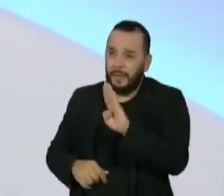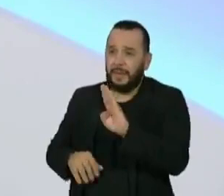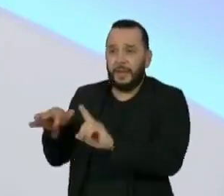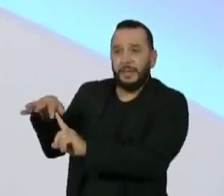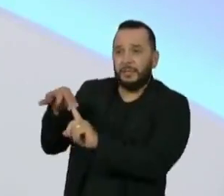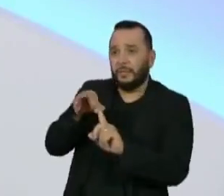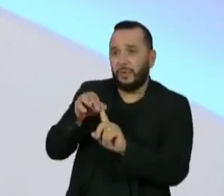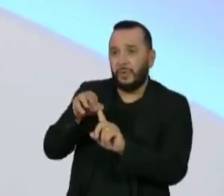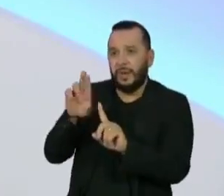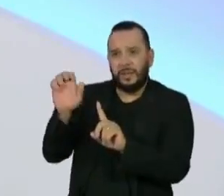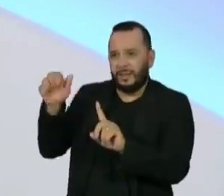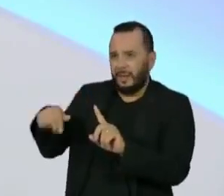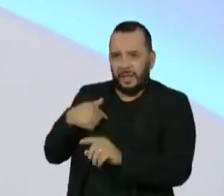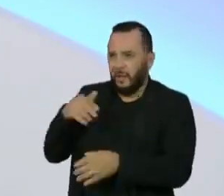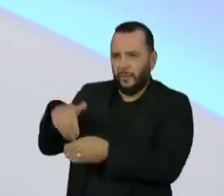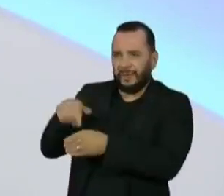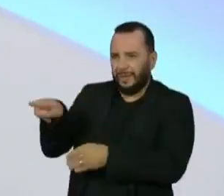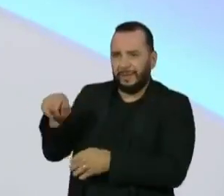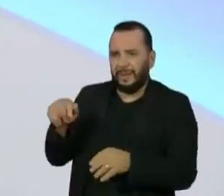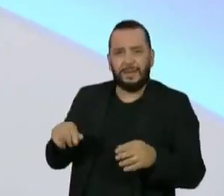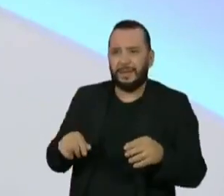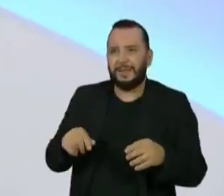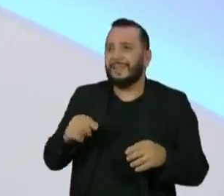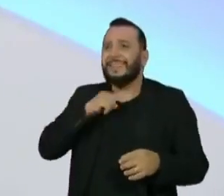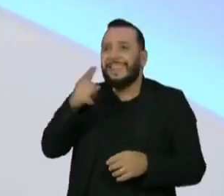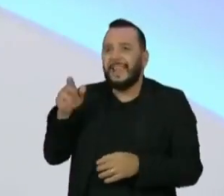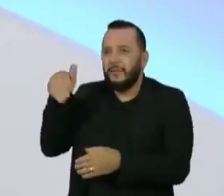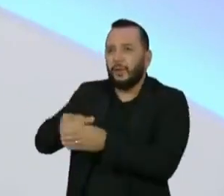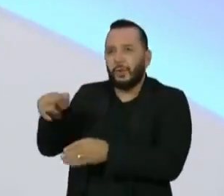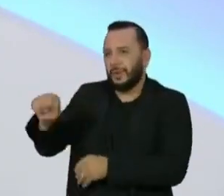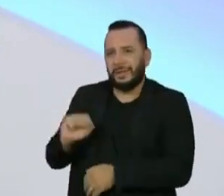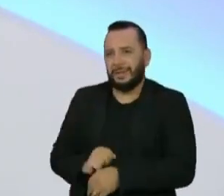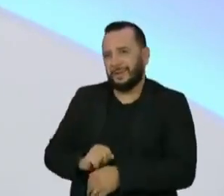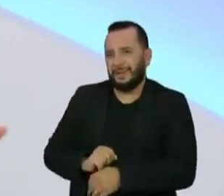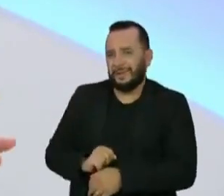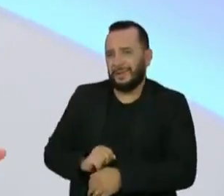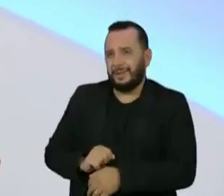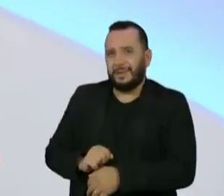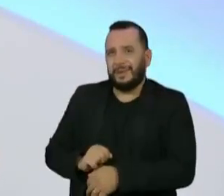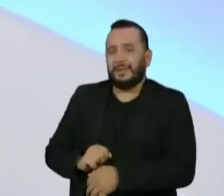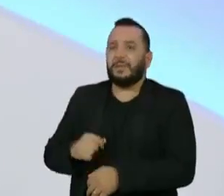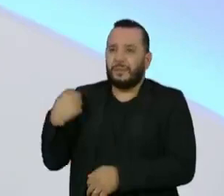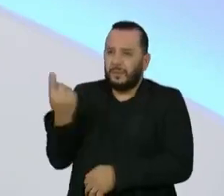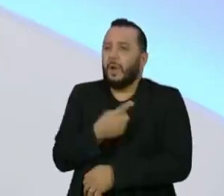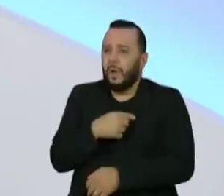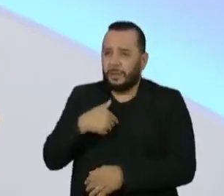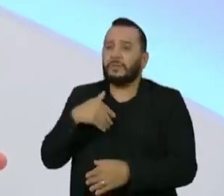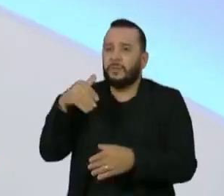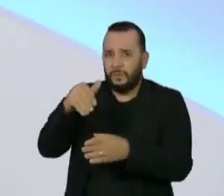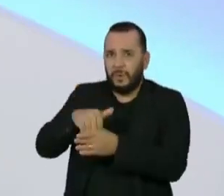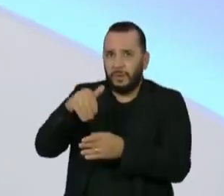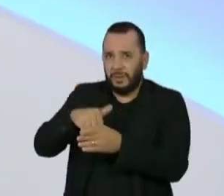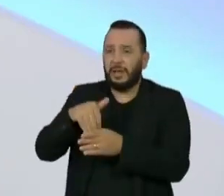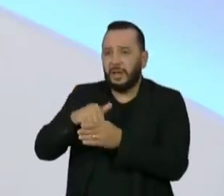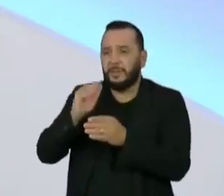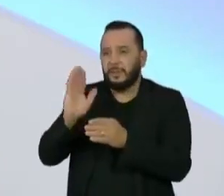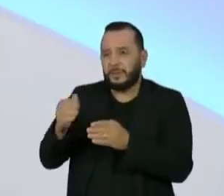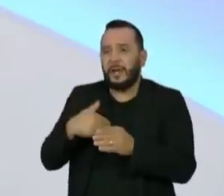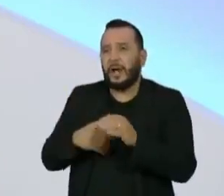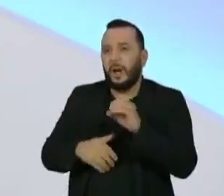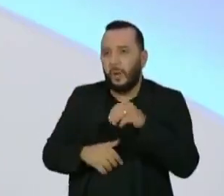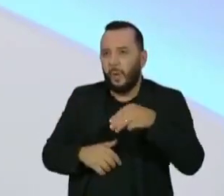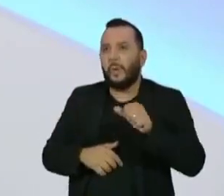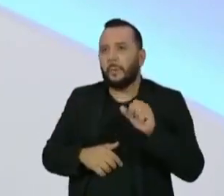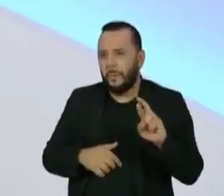MDB. Eu não votei nele, o Fabiano não votou nele, ninguém votou no relator. Nós votamos no titular da presidência, o Omar